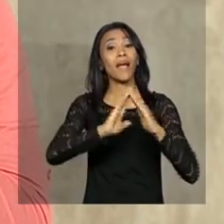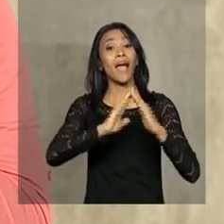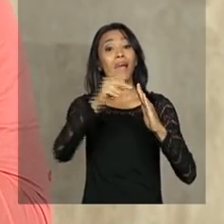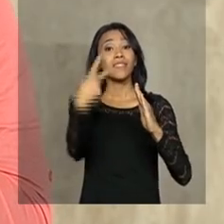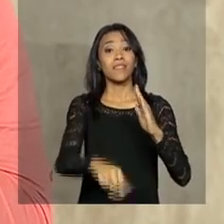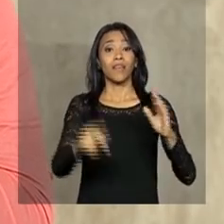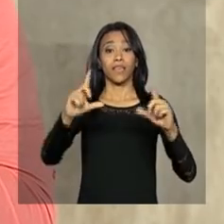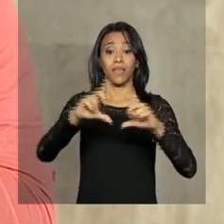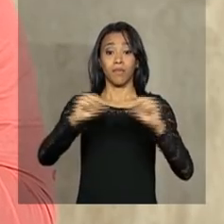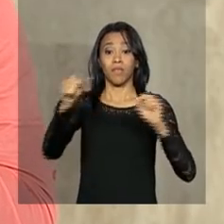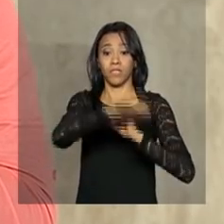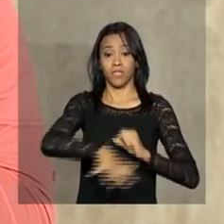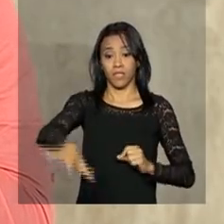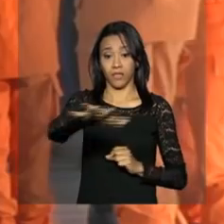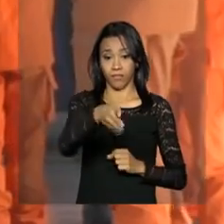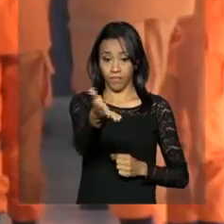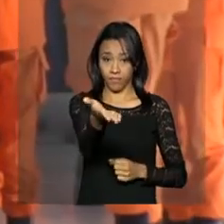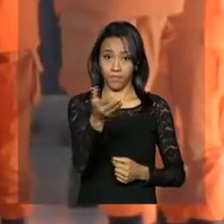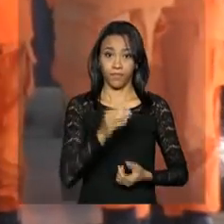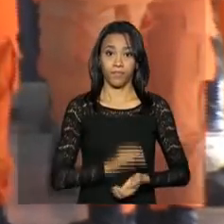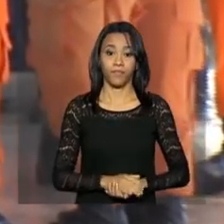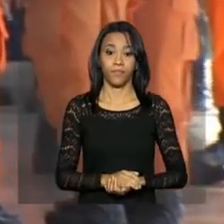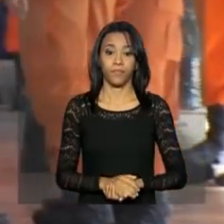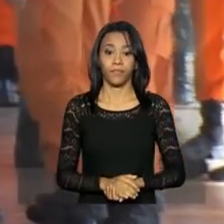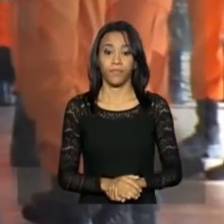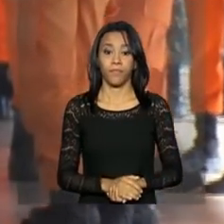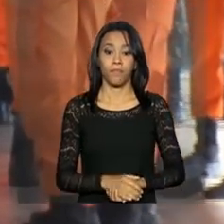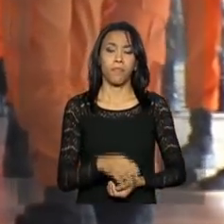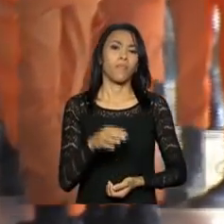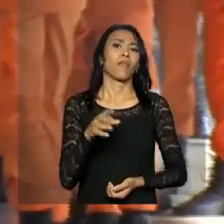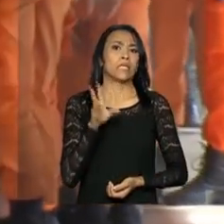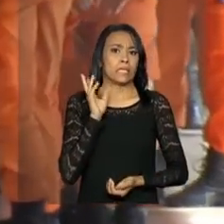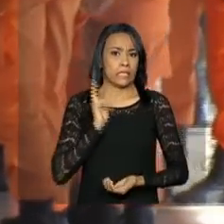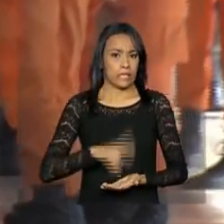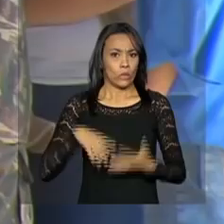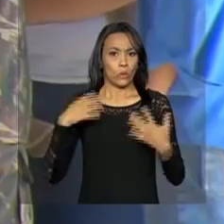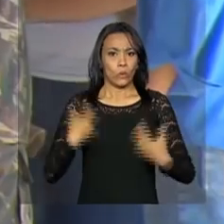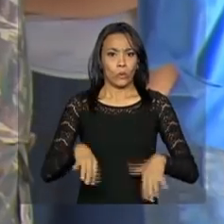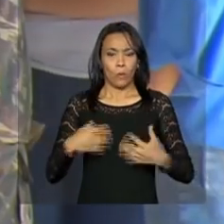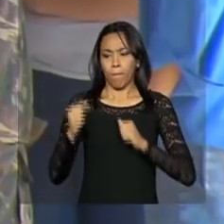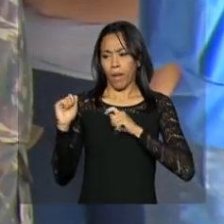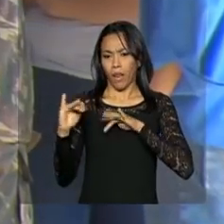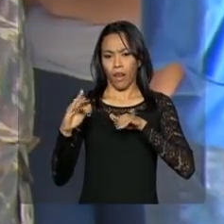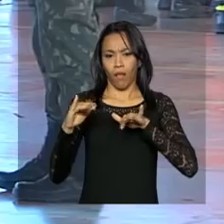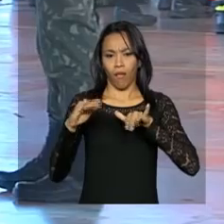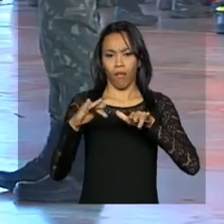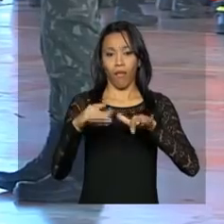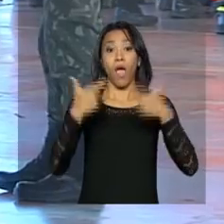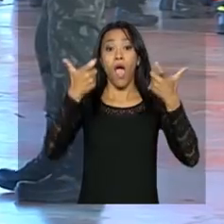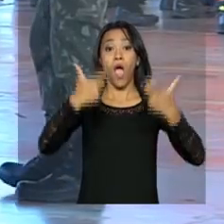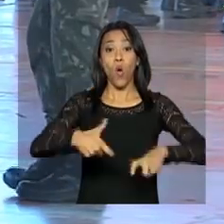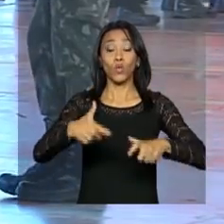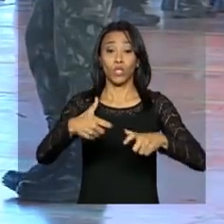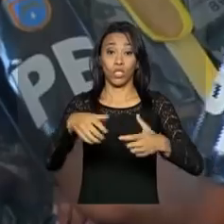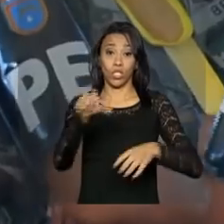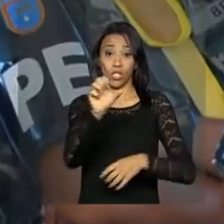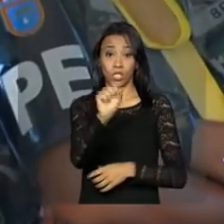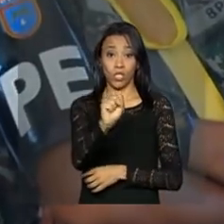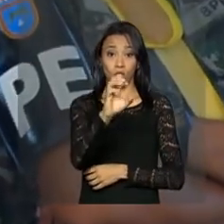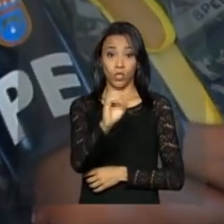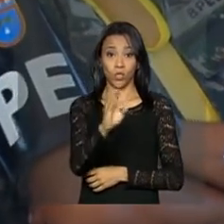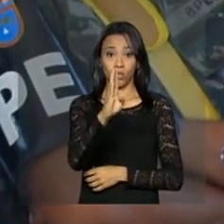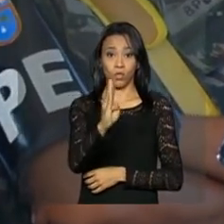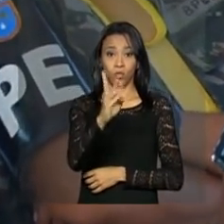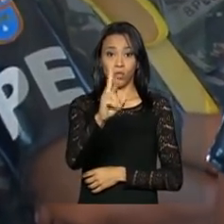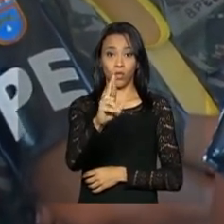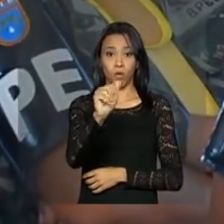aqui do Distrito Federal. Uma verdadeira força-tarefa foi montada em Sobradinho 2, cidade a